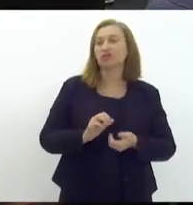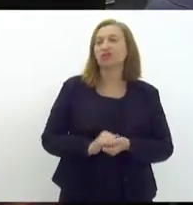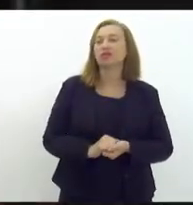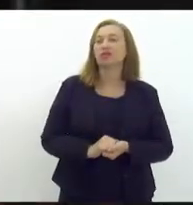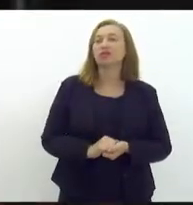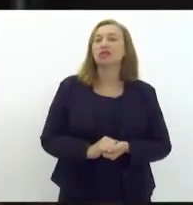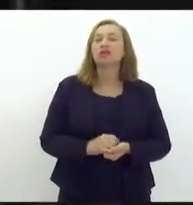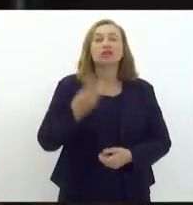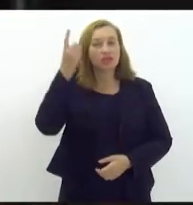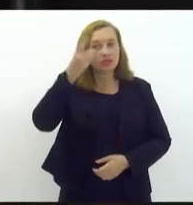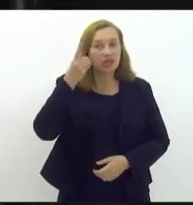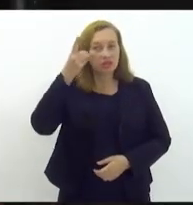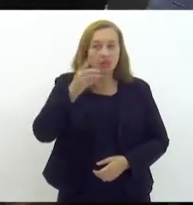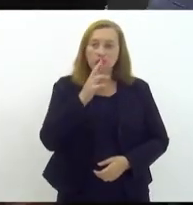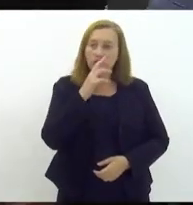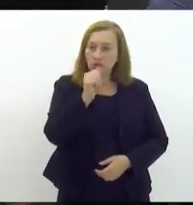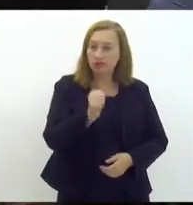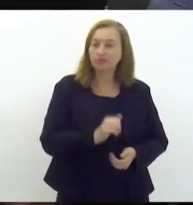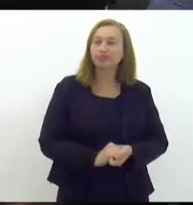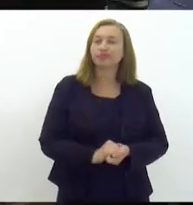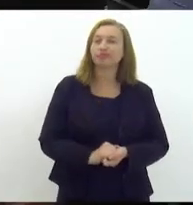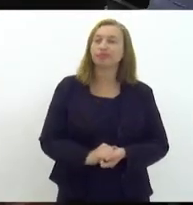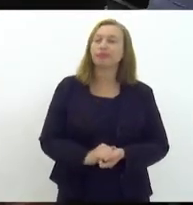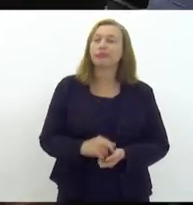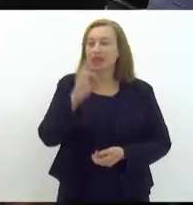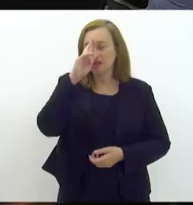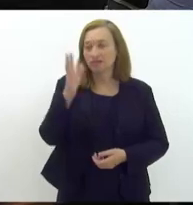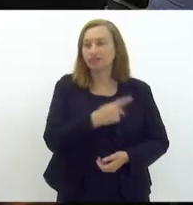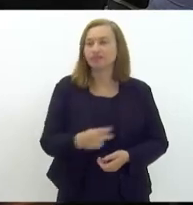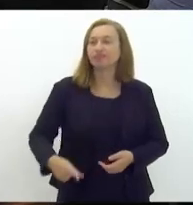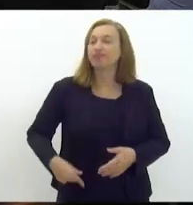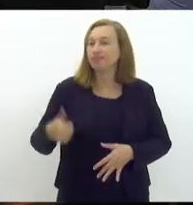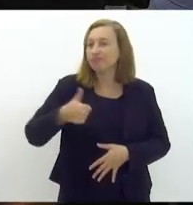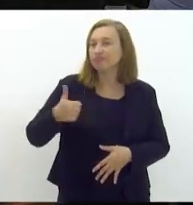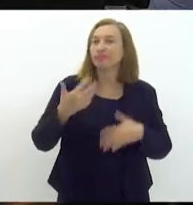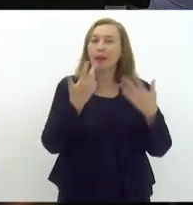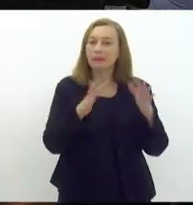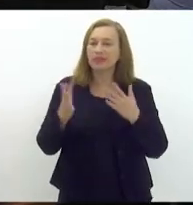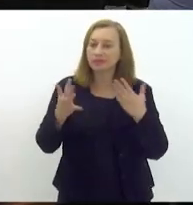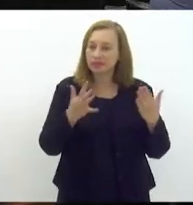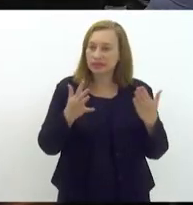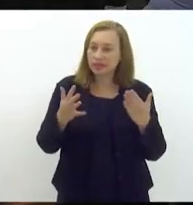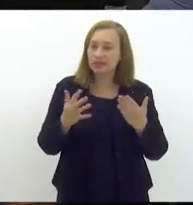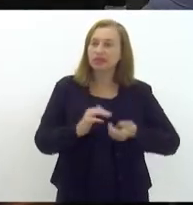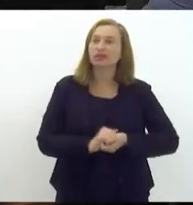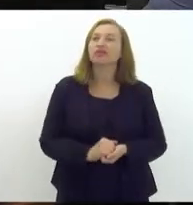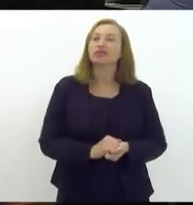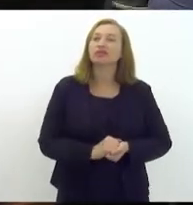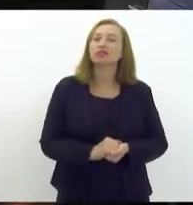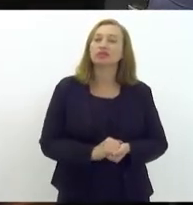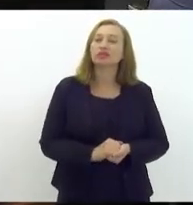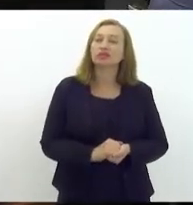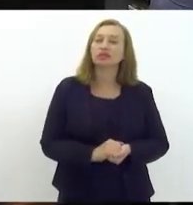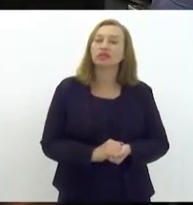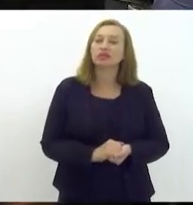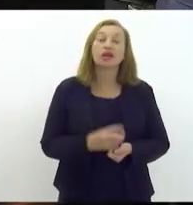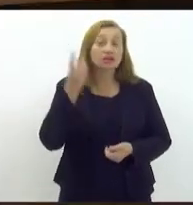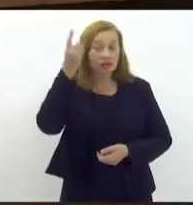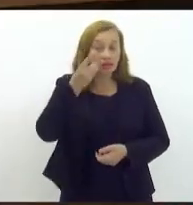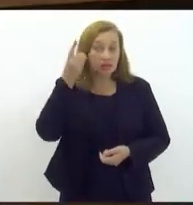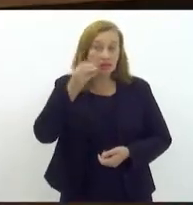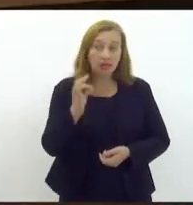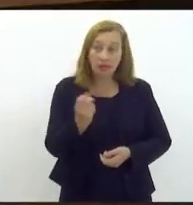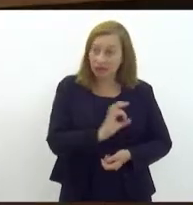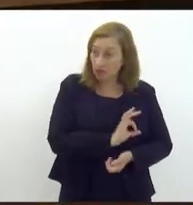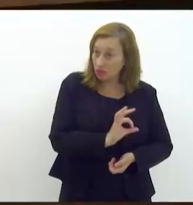Deputado Rodrigo Amorim. Senhora Presidente, quero, em primeiro lugar, saudar e parabenizar efusivamente a deputada